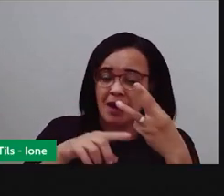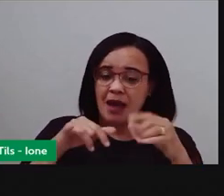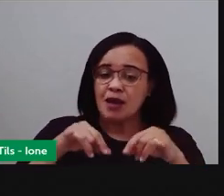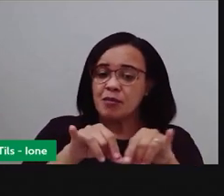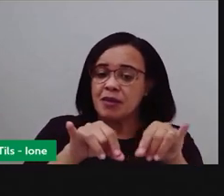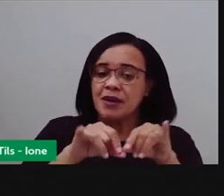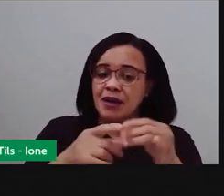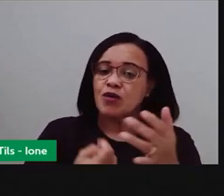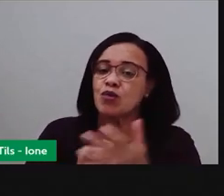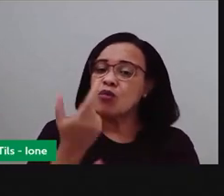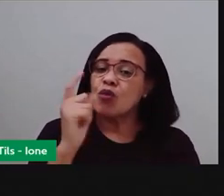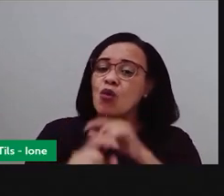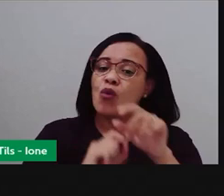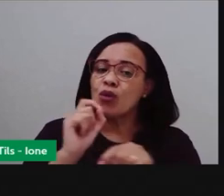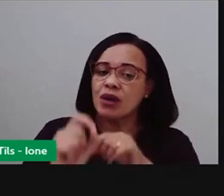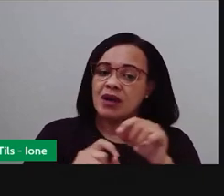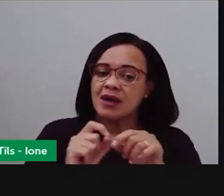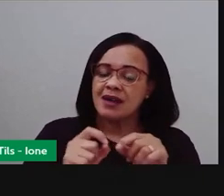hoje